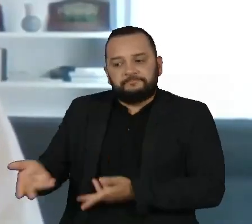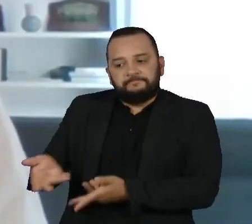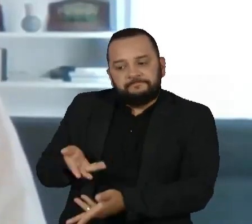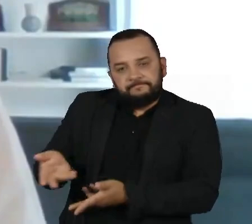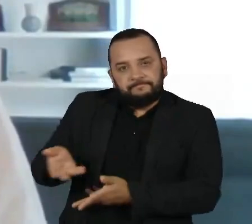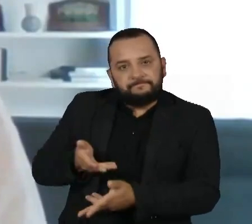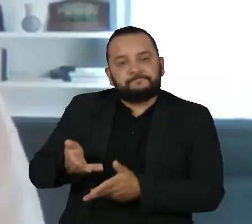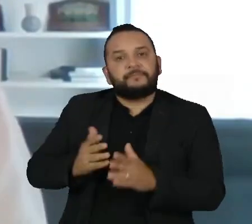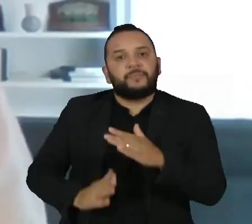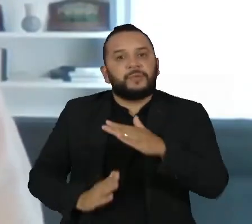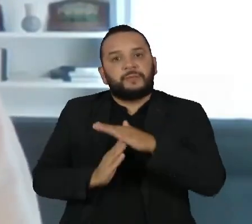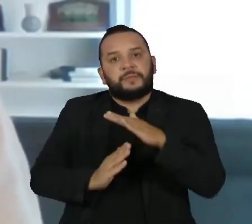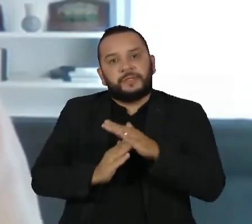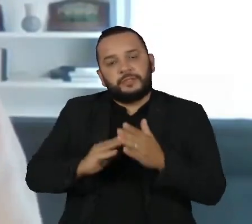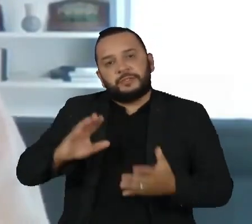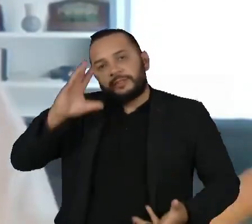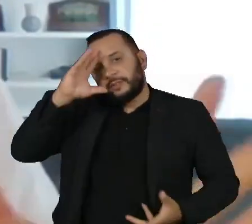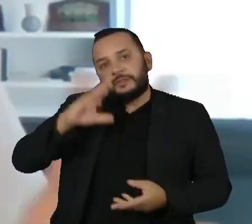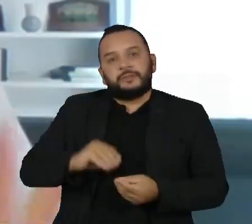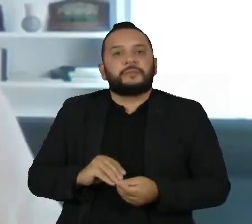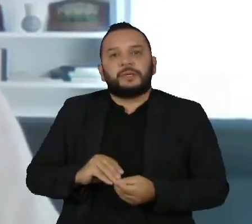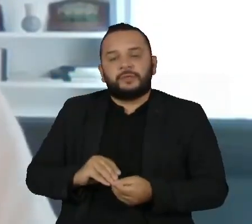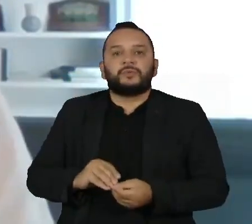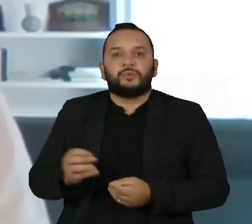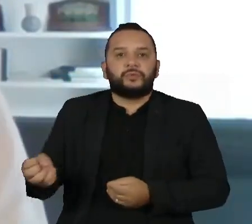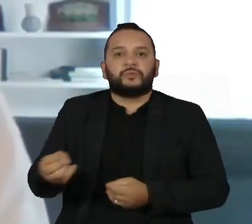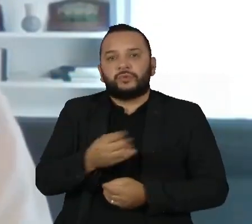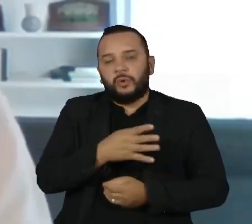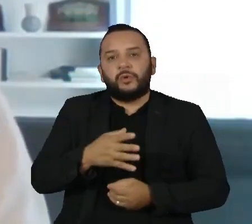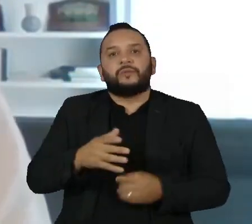os entendimentos sobre esse novo mundo que a gente está vivendo.